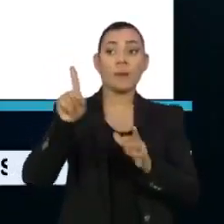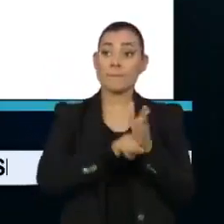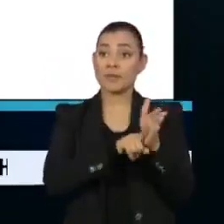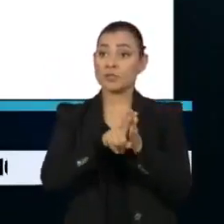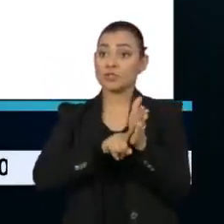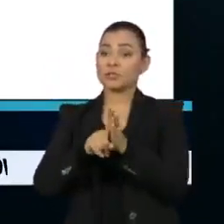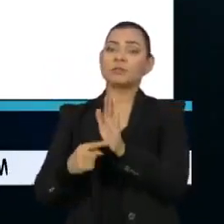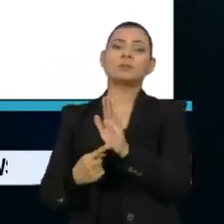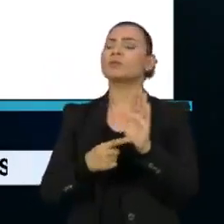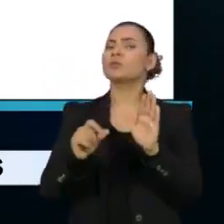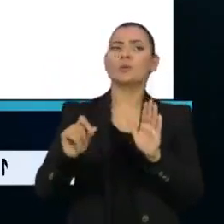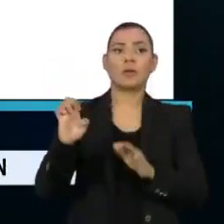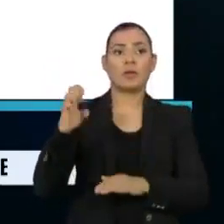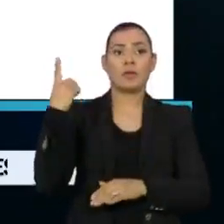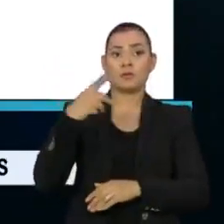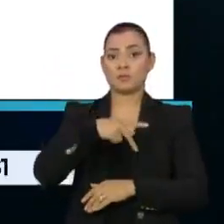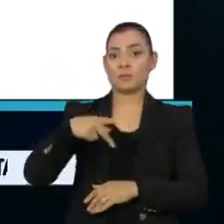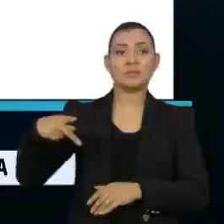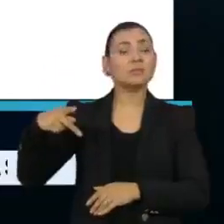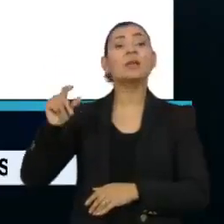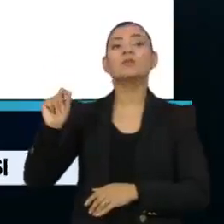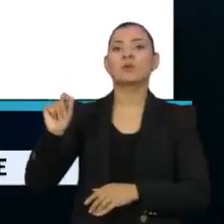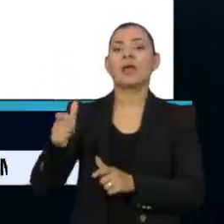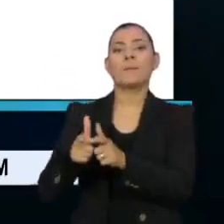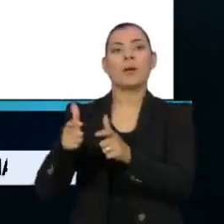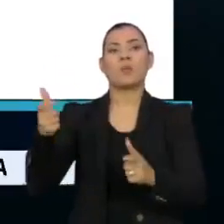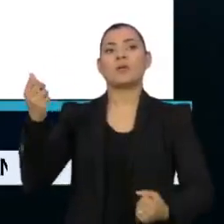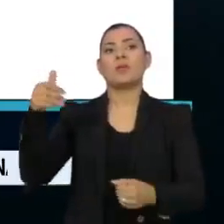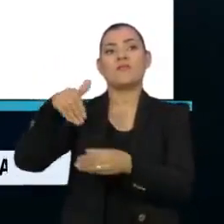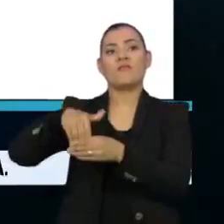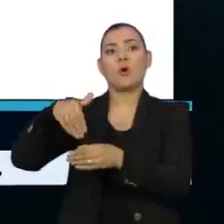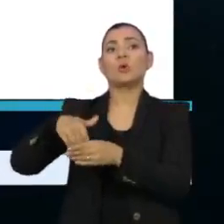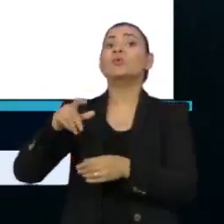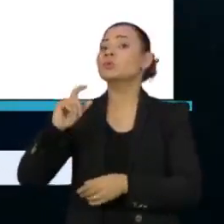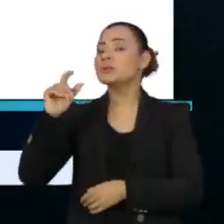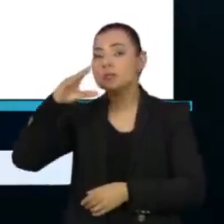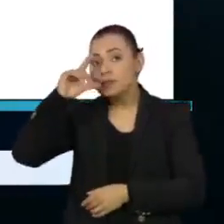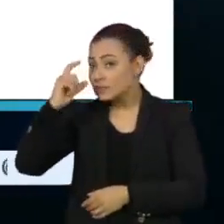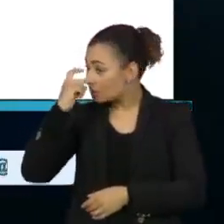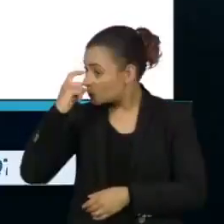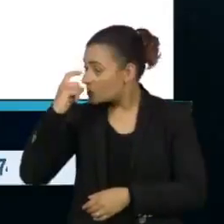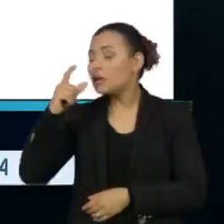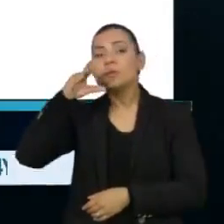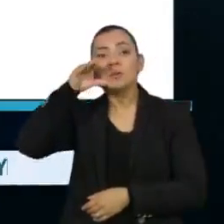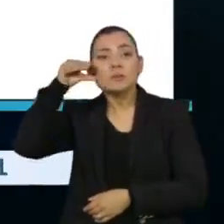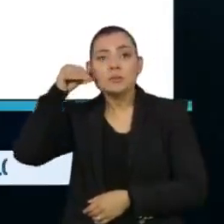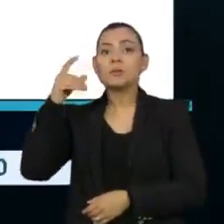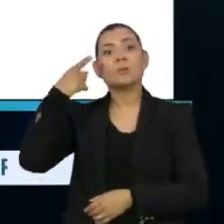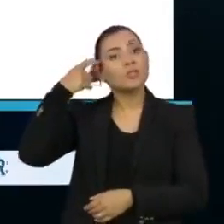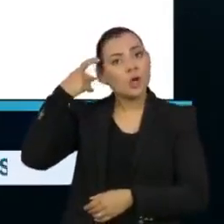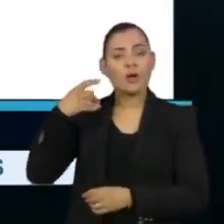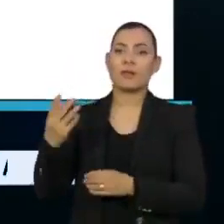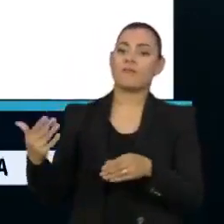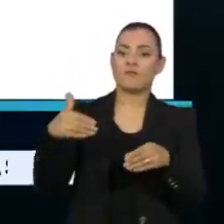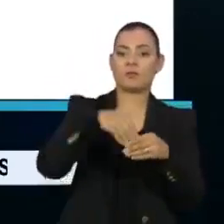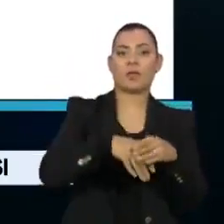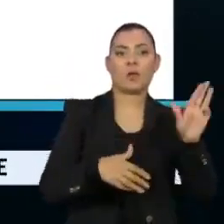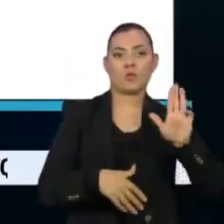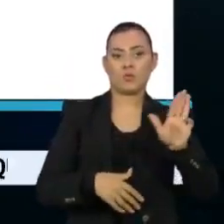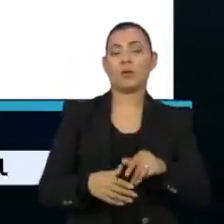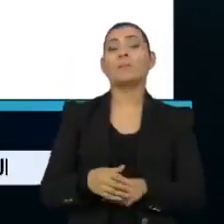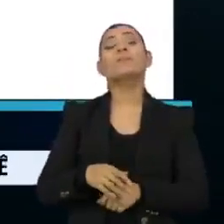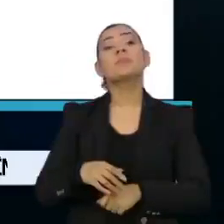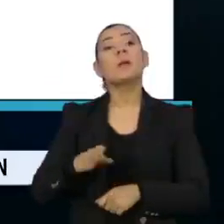pesquisa mostrou que o ex-presidente herdaria a maioria dos votos de Ciro Gomes, Luciano Huck e João Dória. Bolsonaro